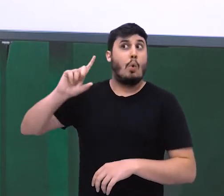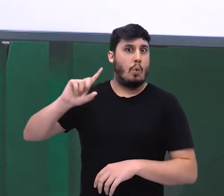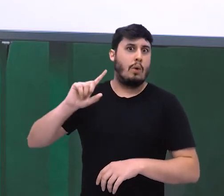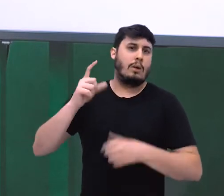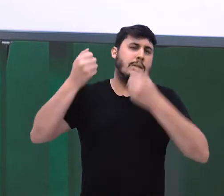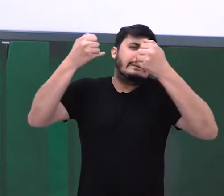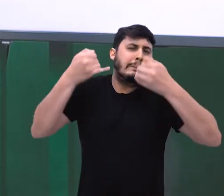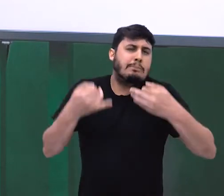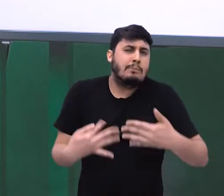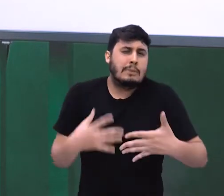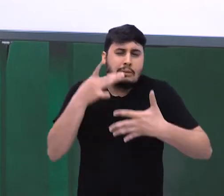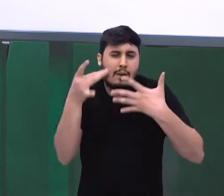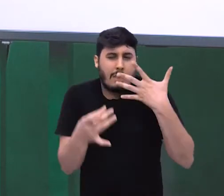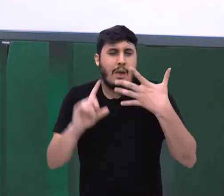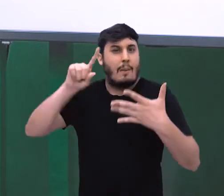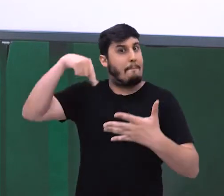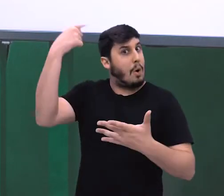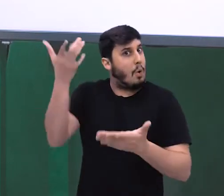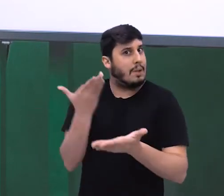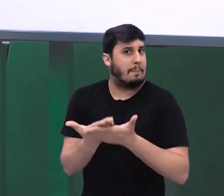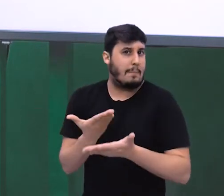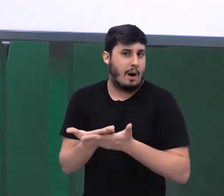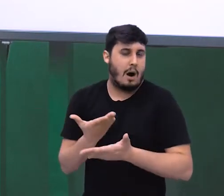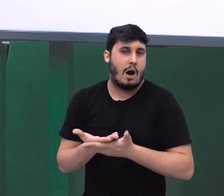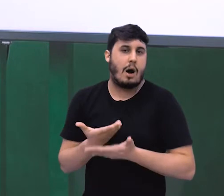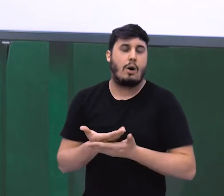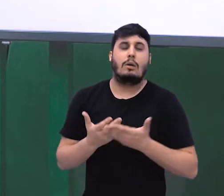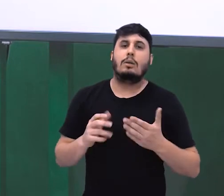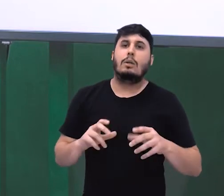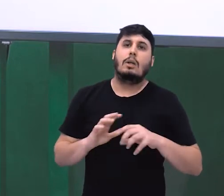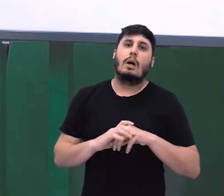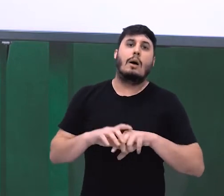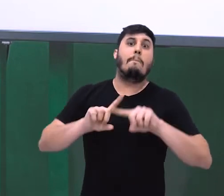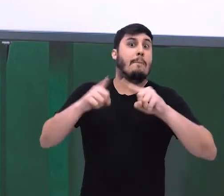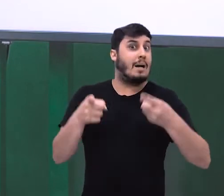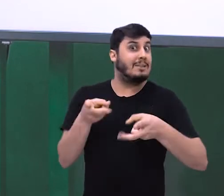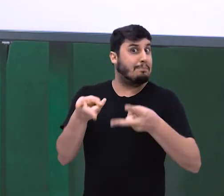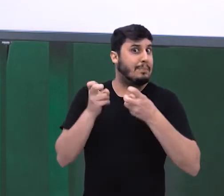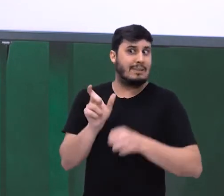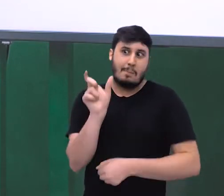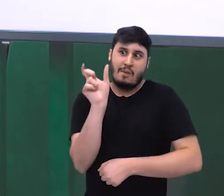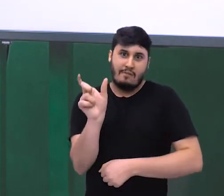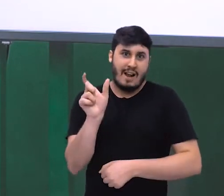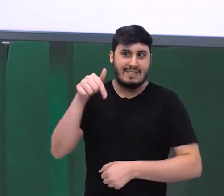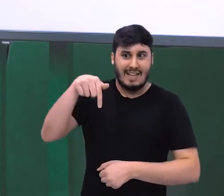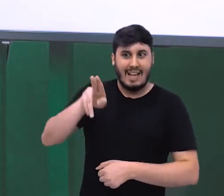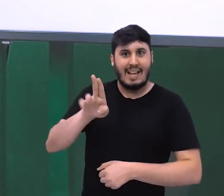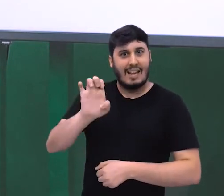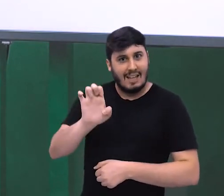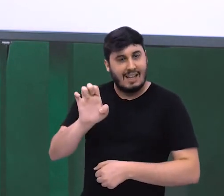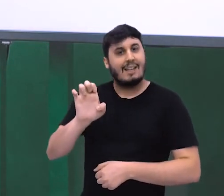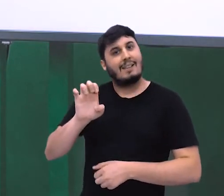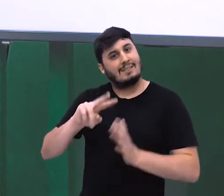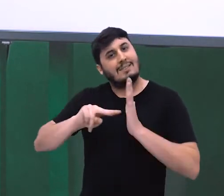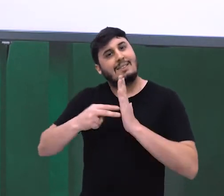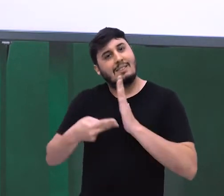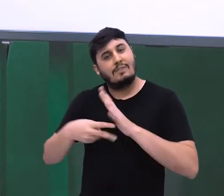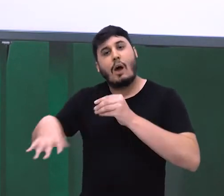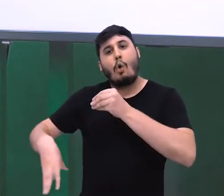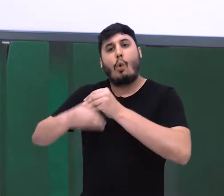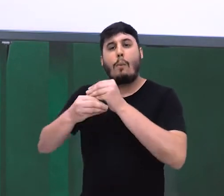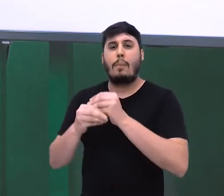outra aula. Mas observe que eu utilizei a conjunção Q para ligar essas duas orações. Orações que são